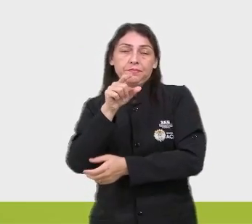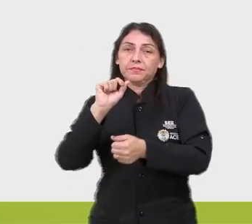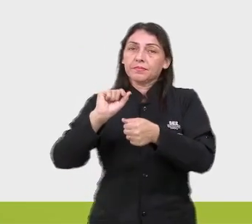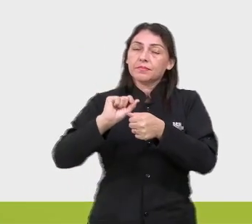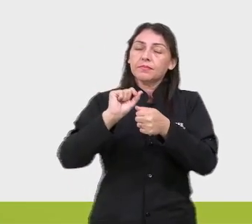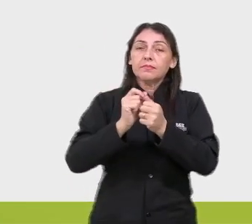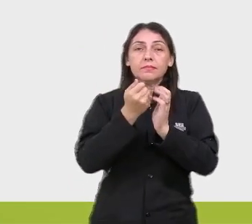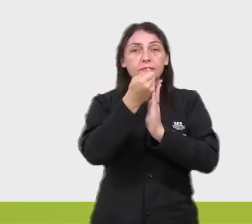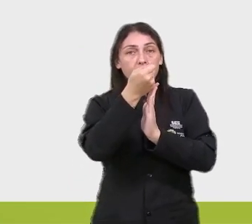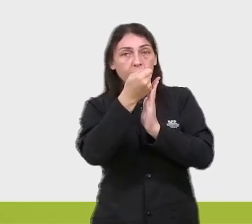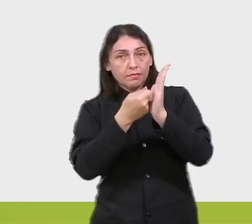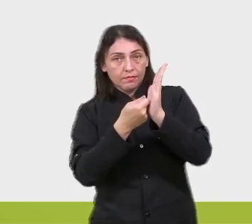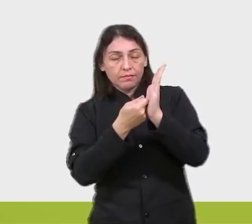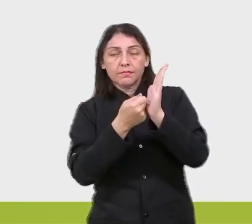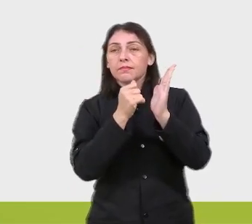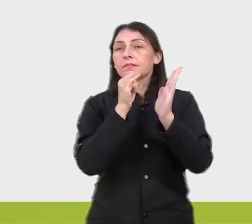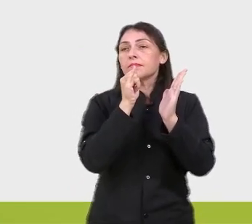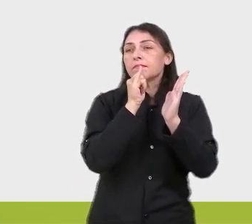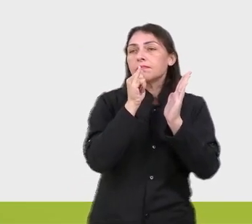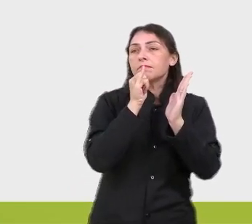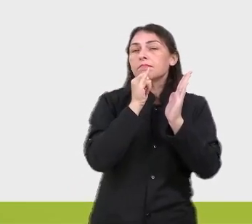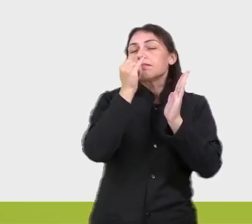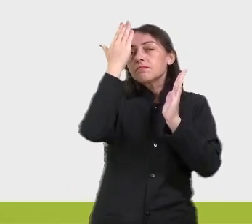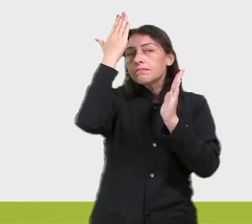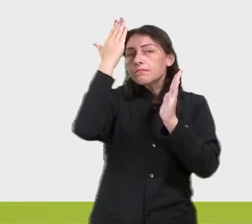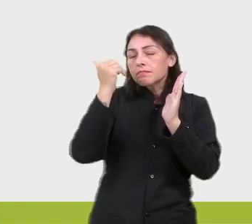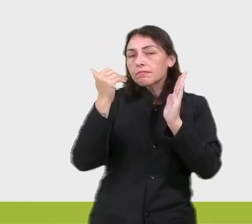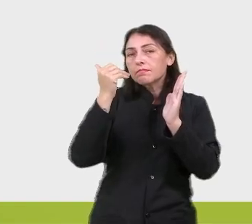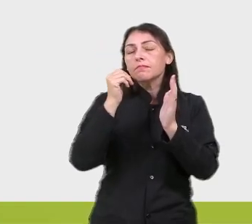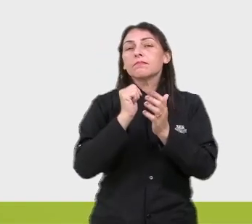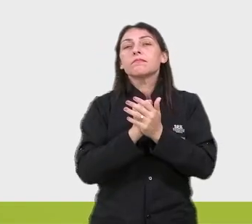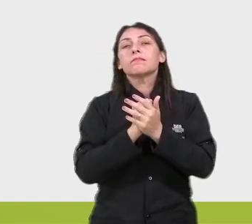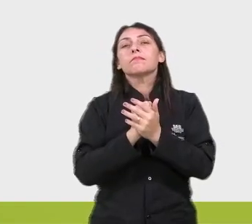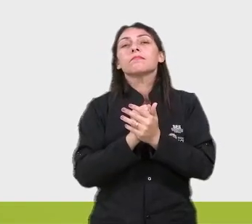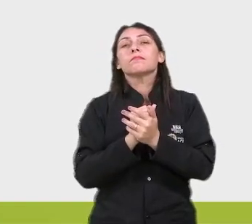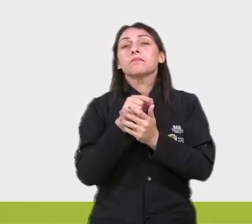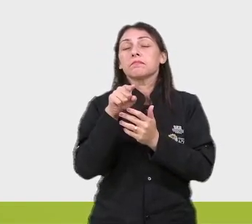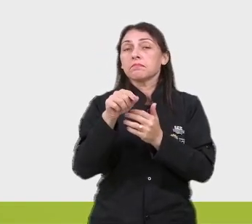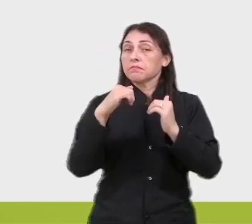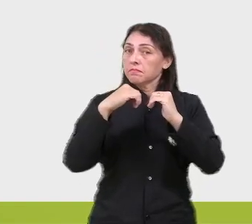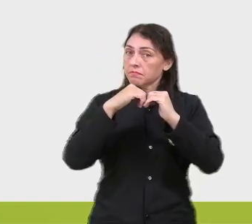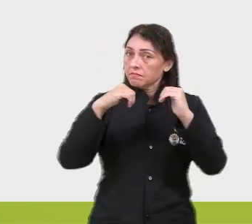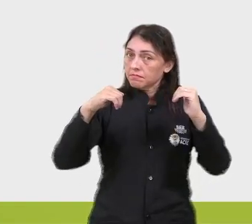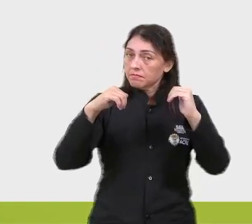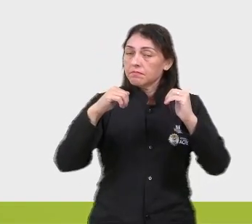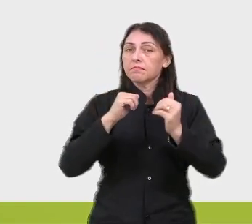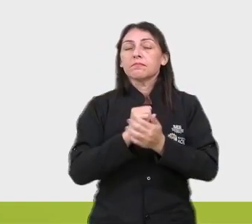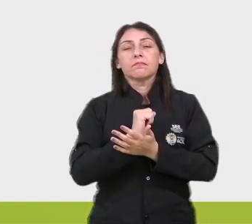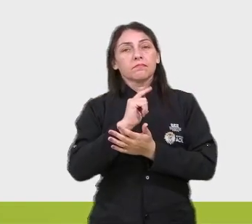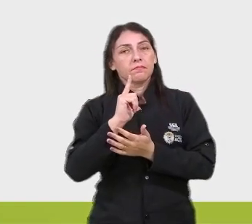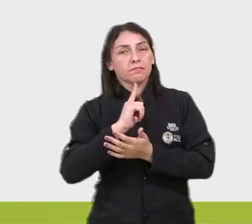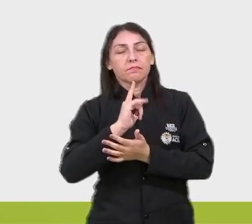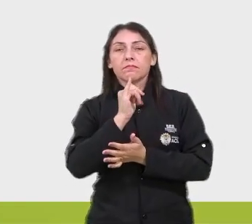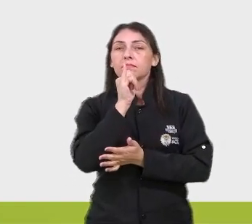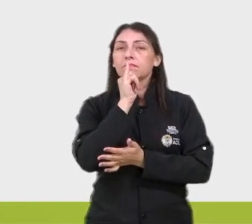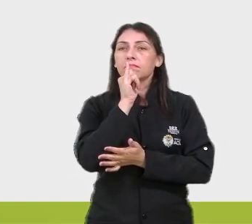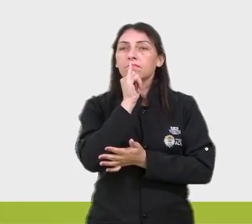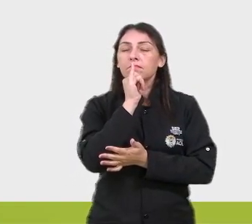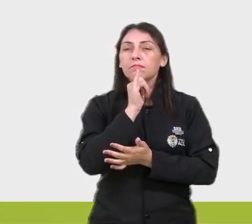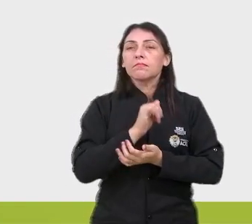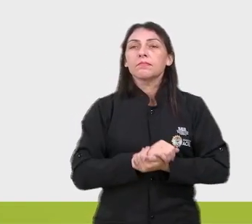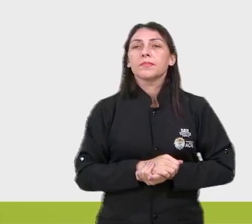fazer uma redação, por exemplo, você saber quando que você vai separar. E aqui nós temos um exemplo,